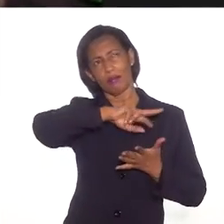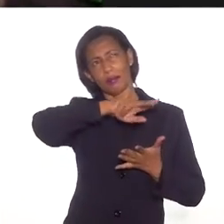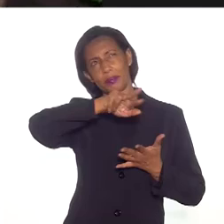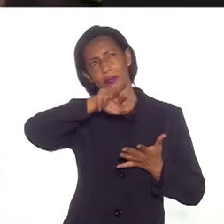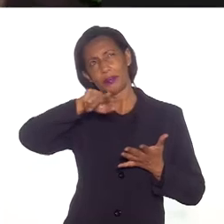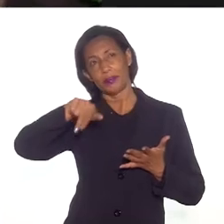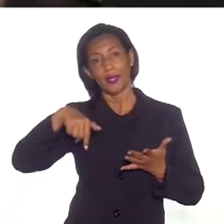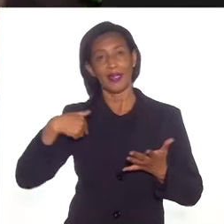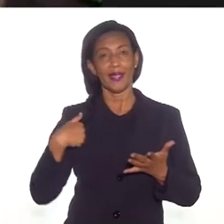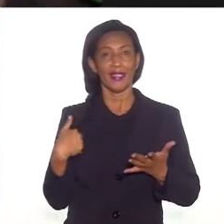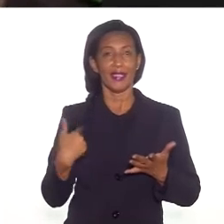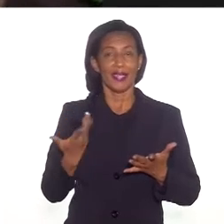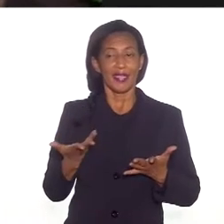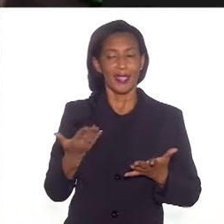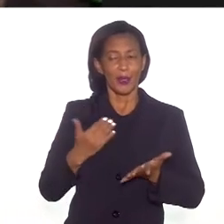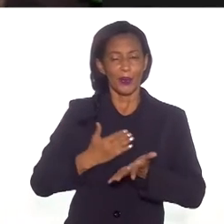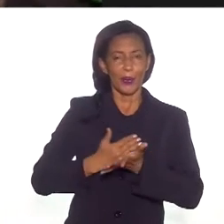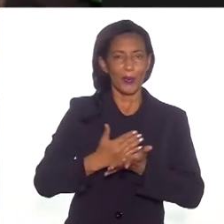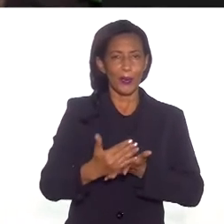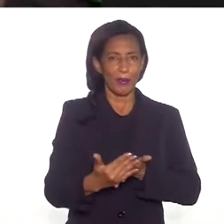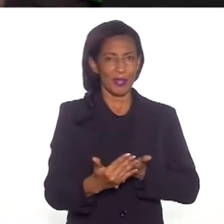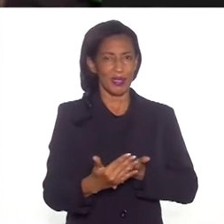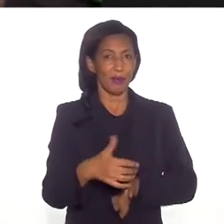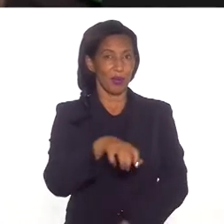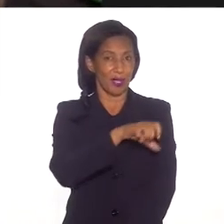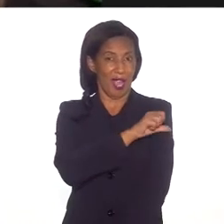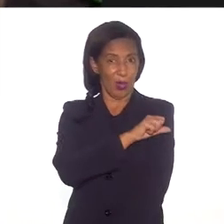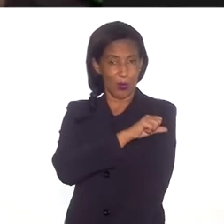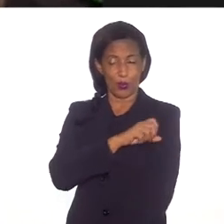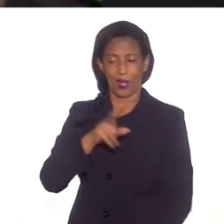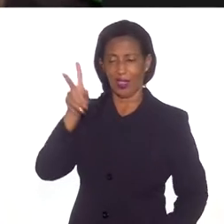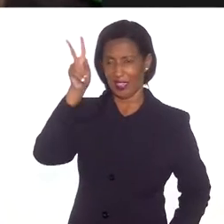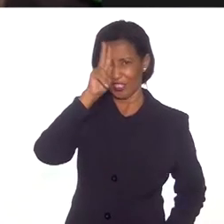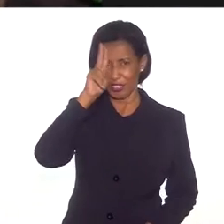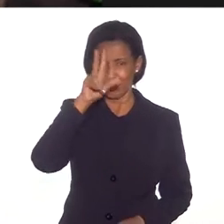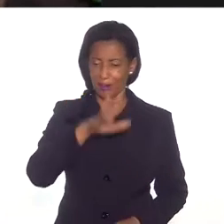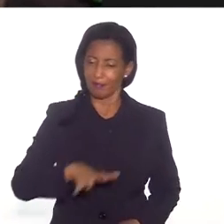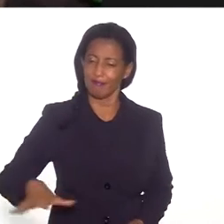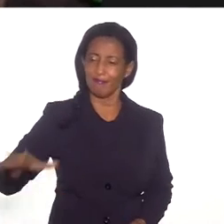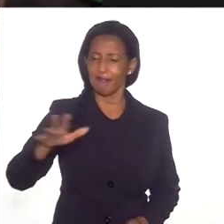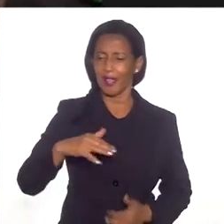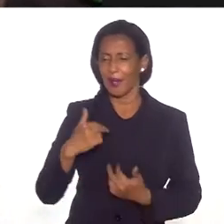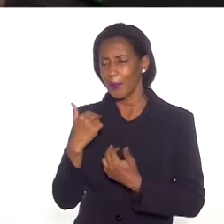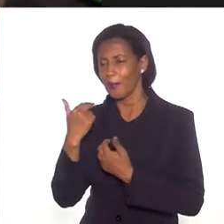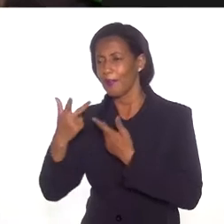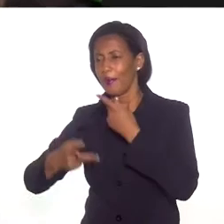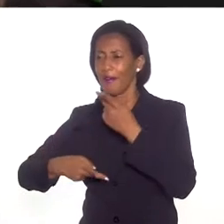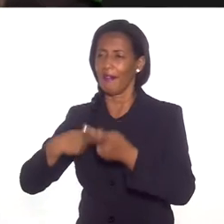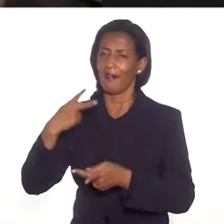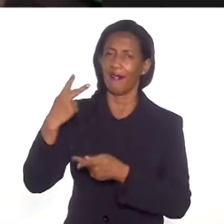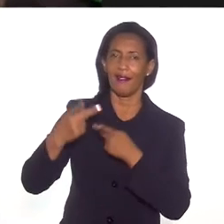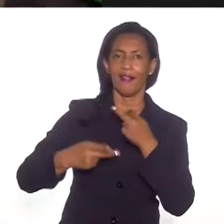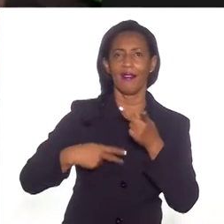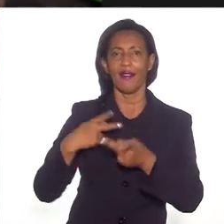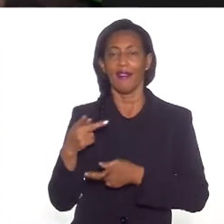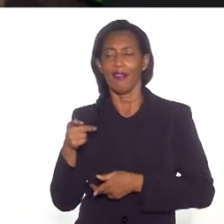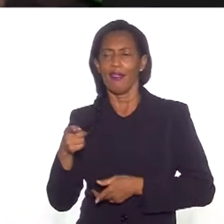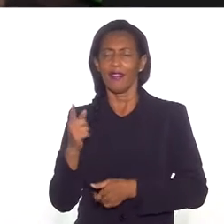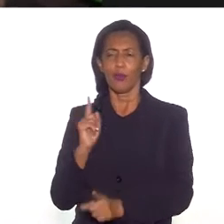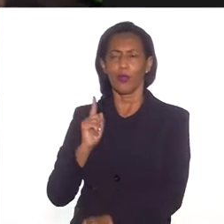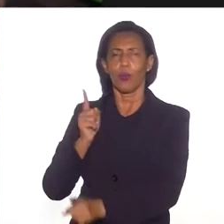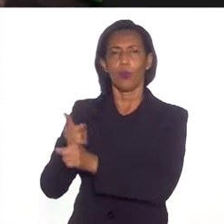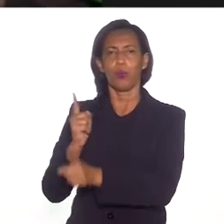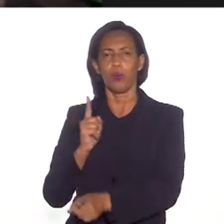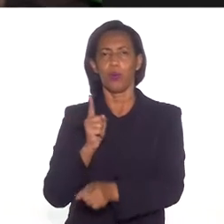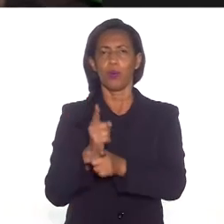comecei a contar histórias para os meus alunos, em sala de aula. E fui descobrindo que aquilo era um